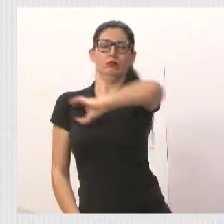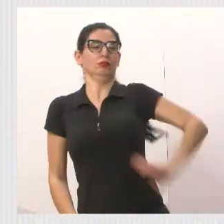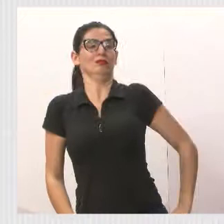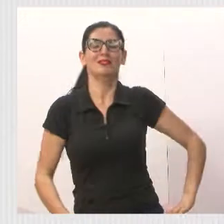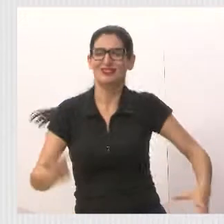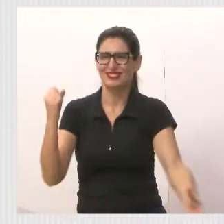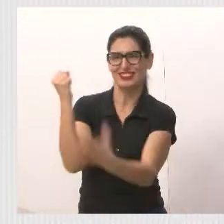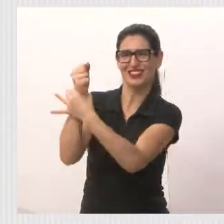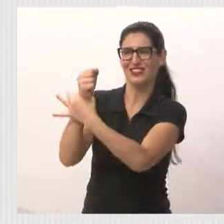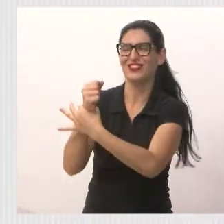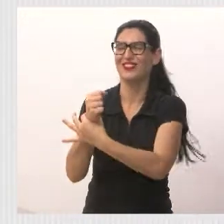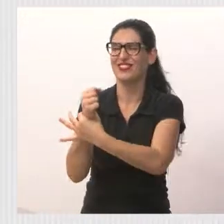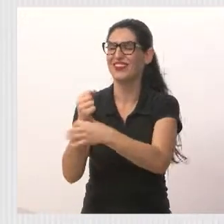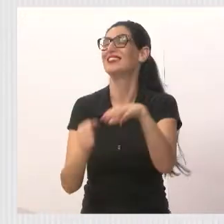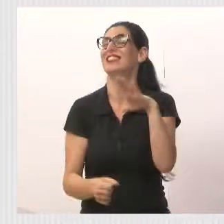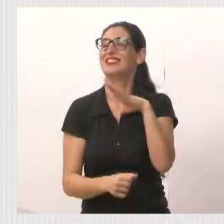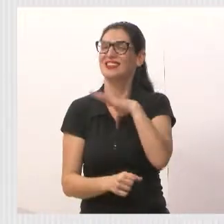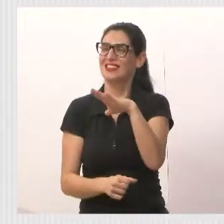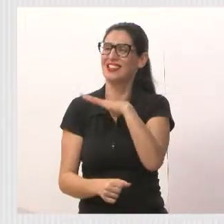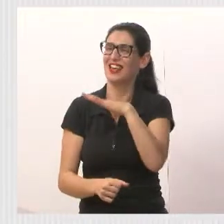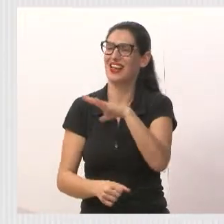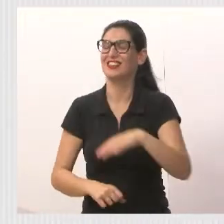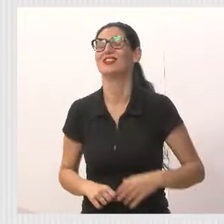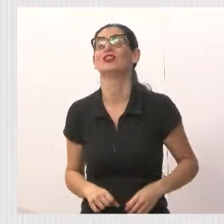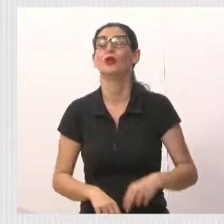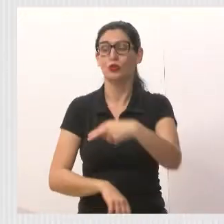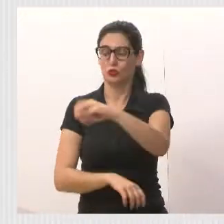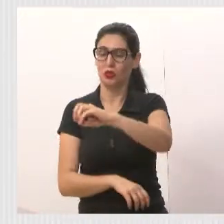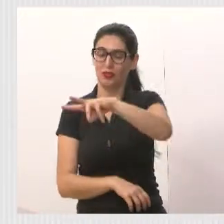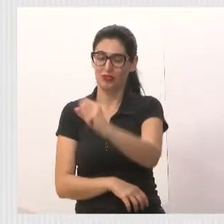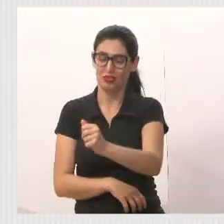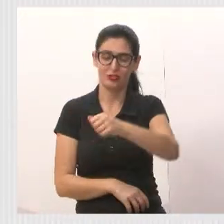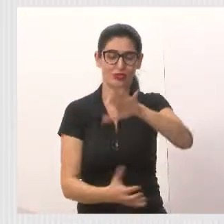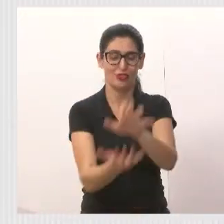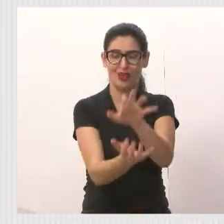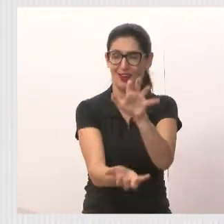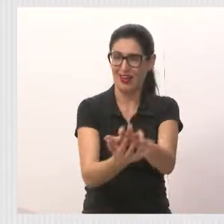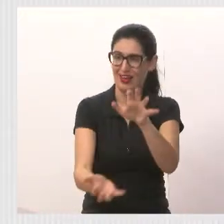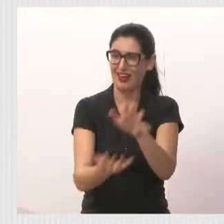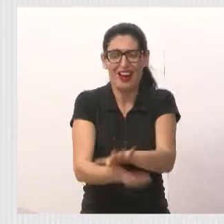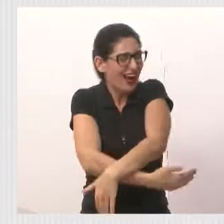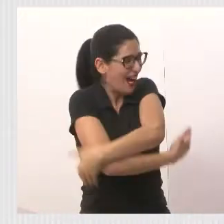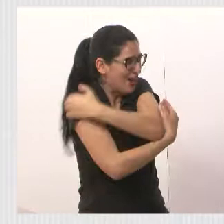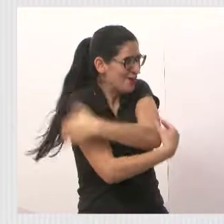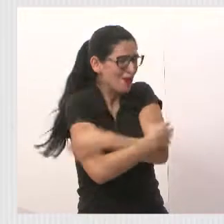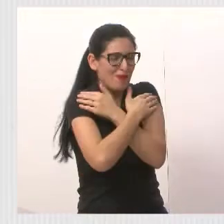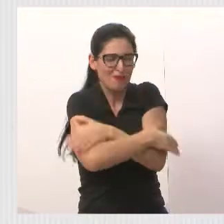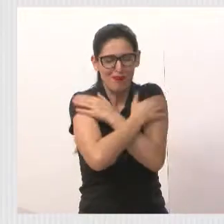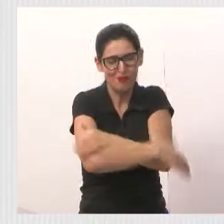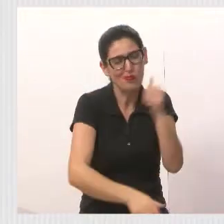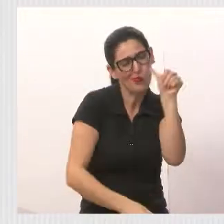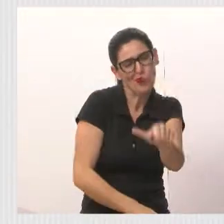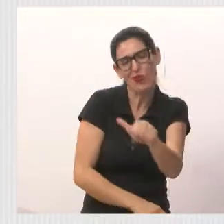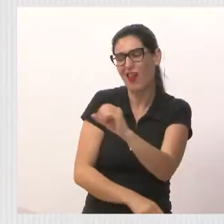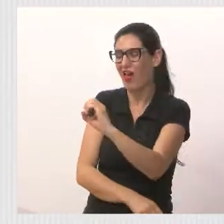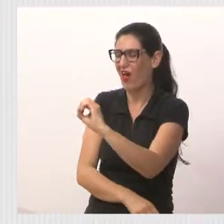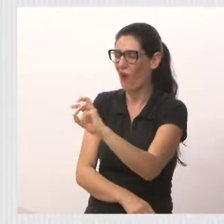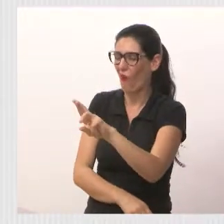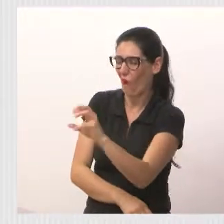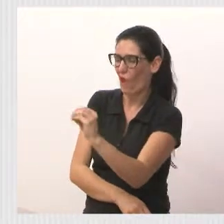na nossa cidade. E ali, no Novo Jacareí, vários conhecidos, um abraço para a Rose, que mora lá, que